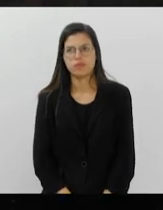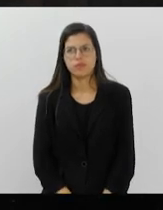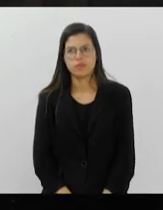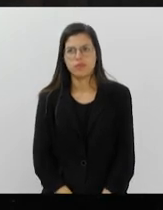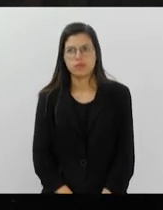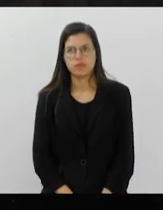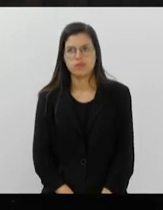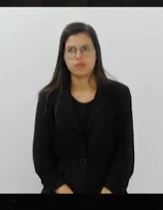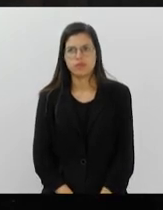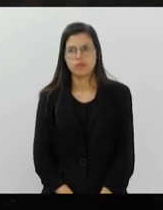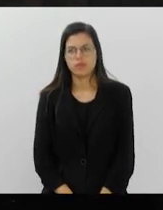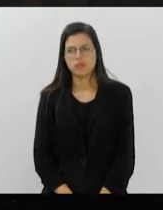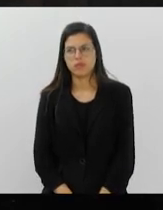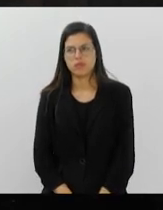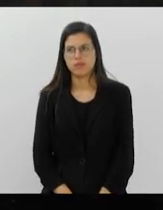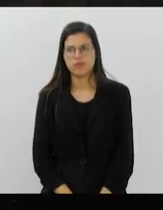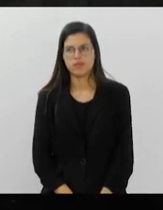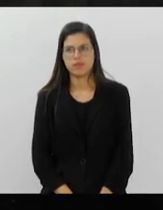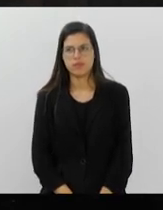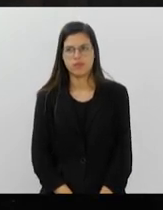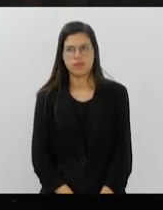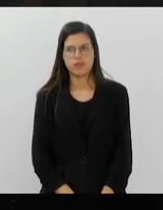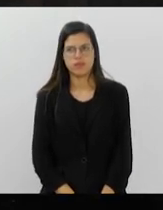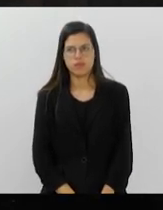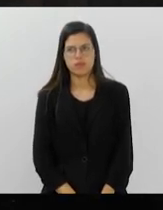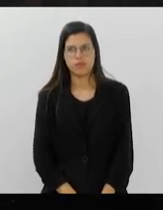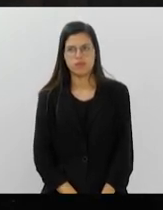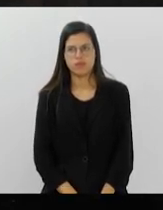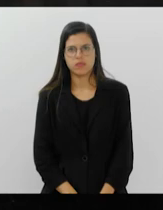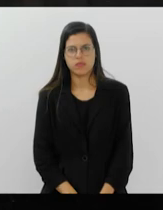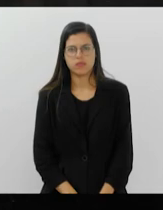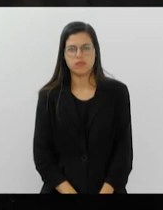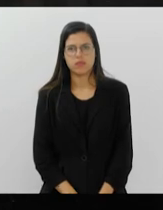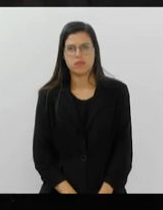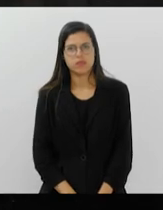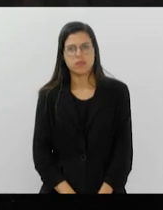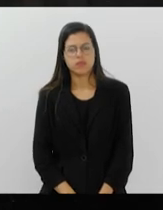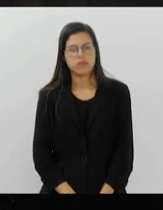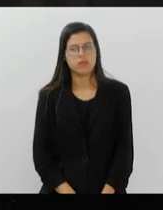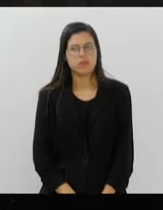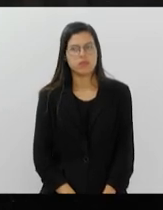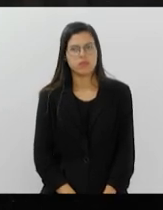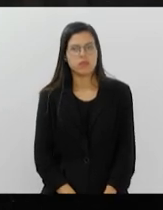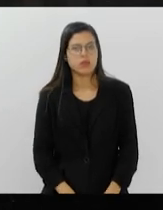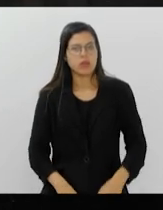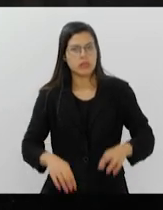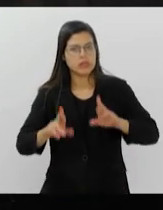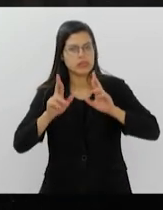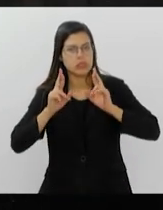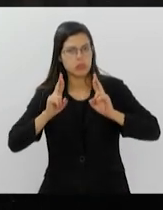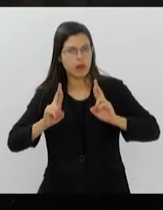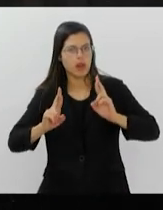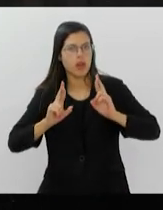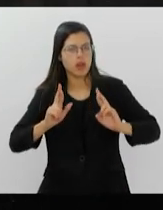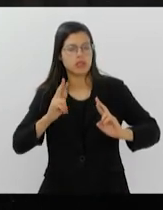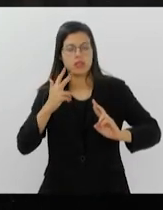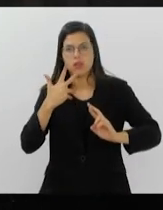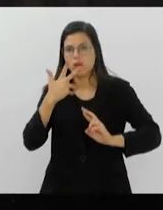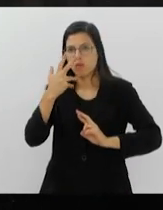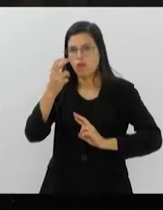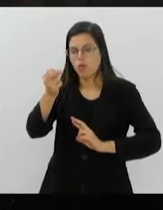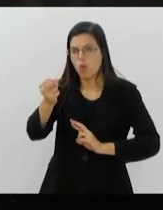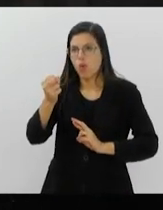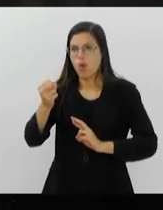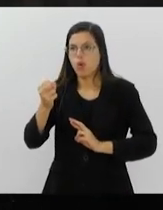com essa esperança cada vez mais forte de que a gente